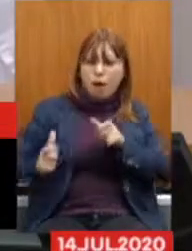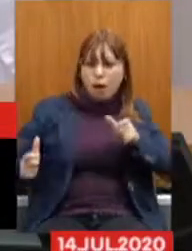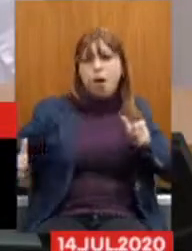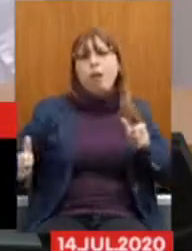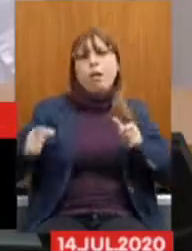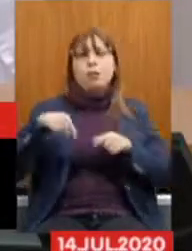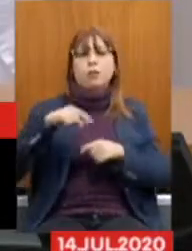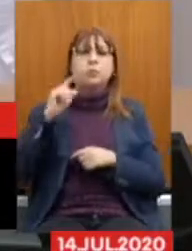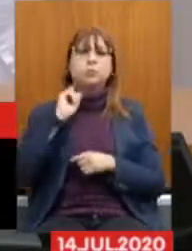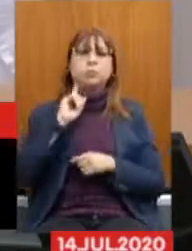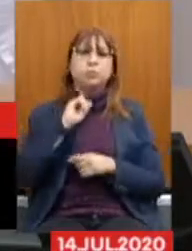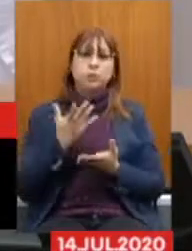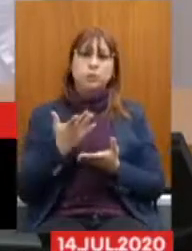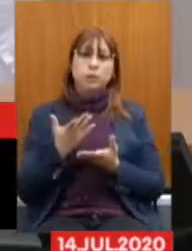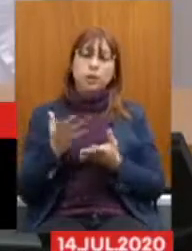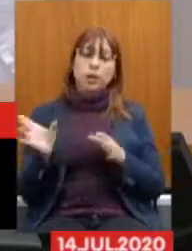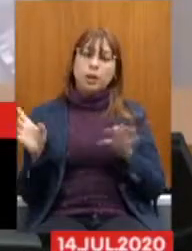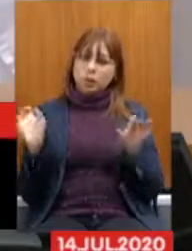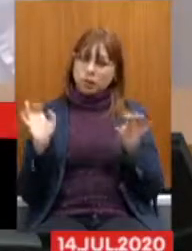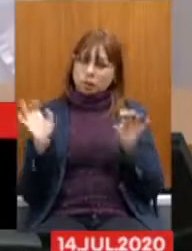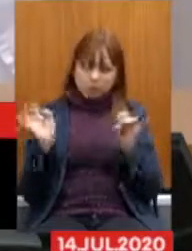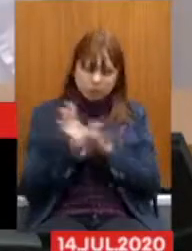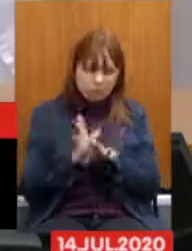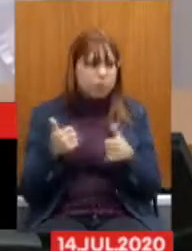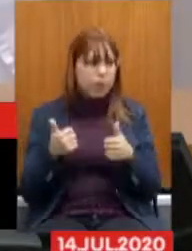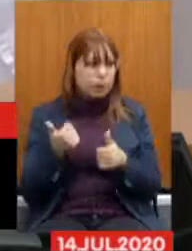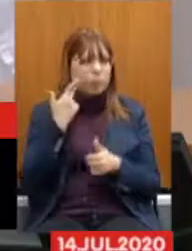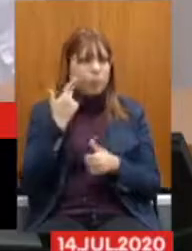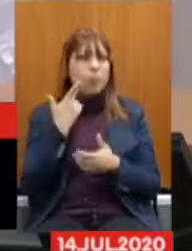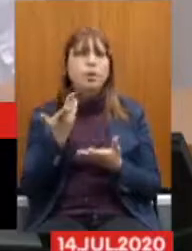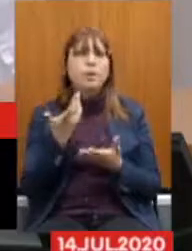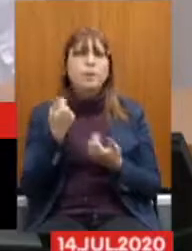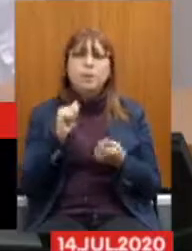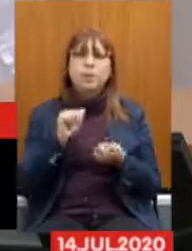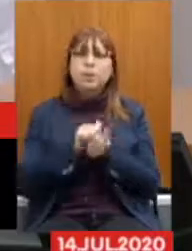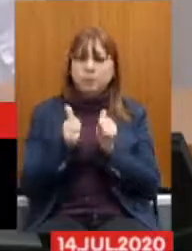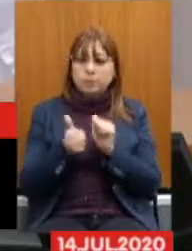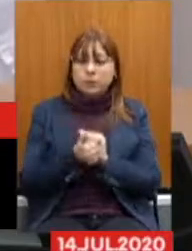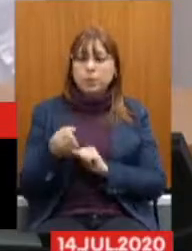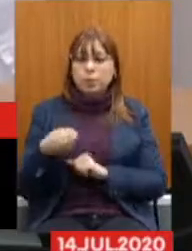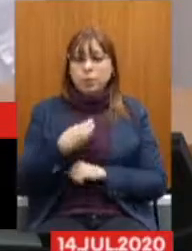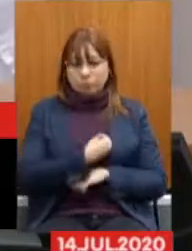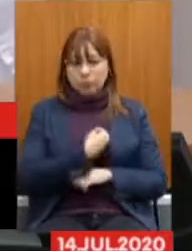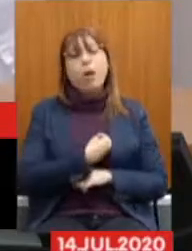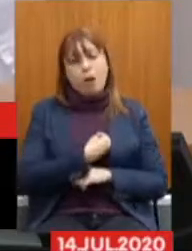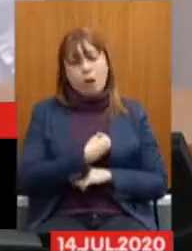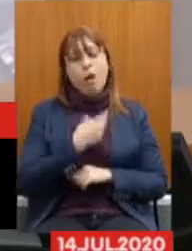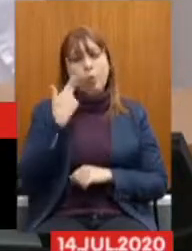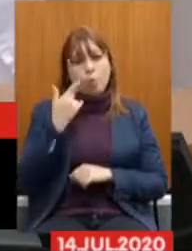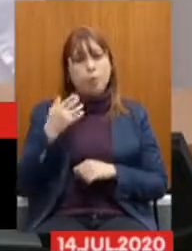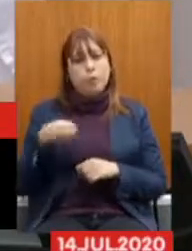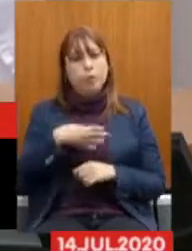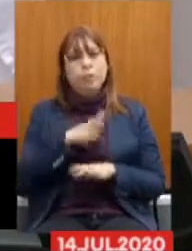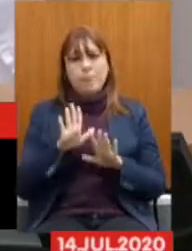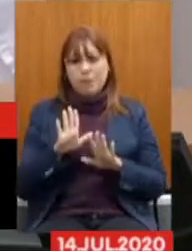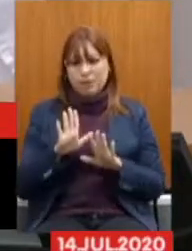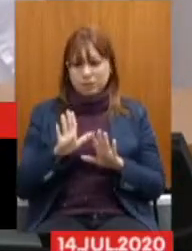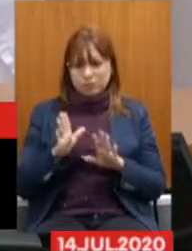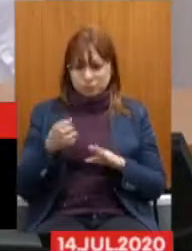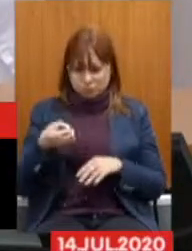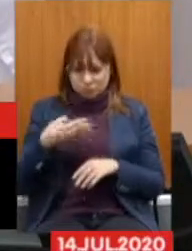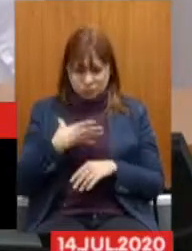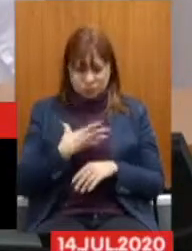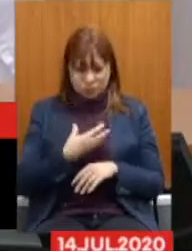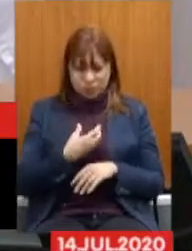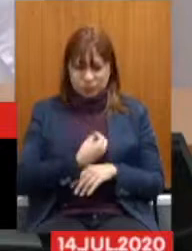Normal Depois que essa fase passar E que a gente tiver Que se readaptar A nova vida Mas nós não estamos Ainda numa nova